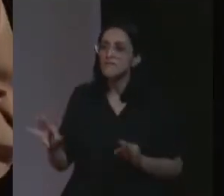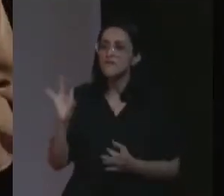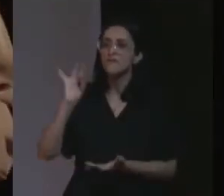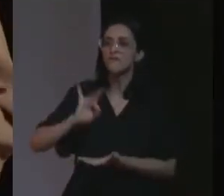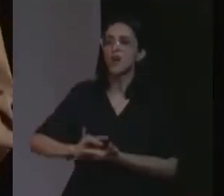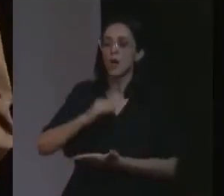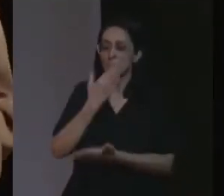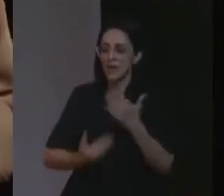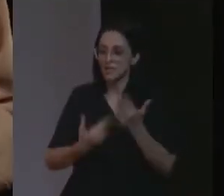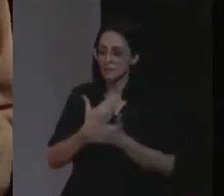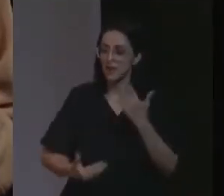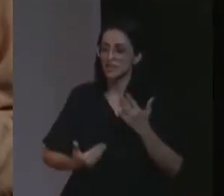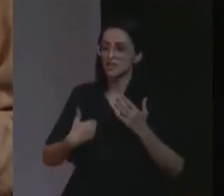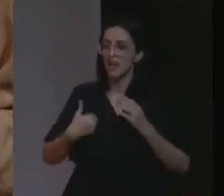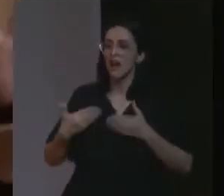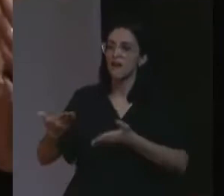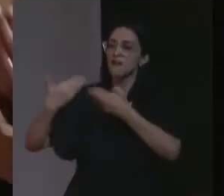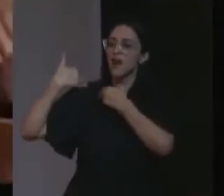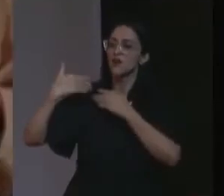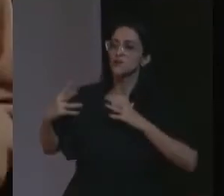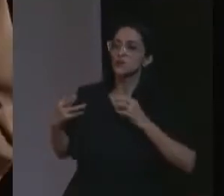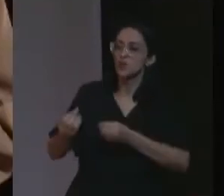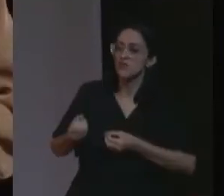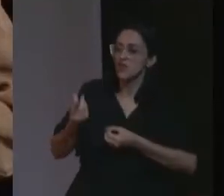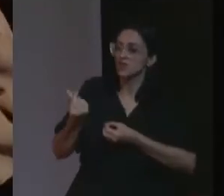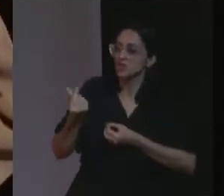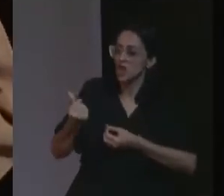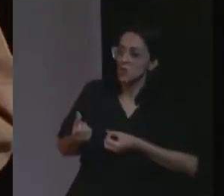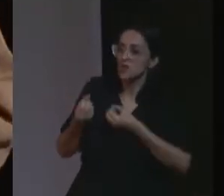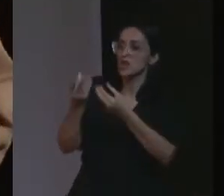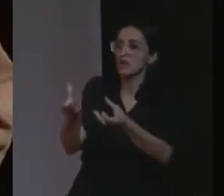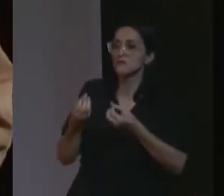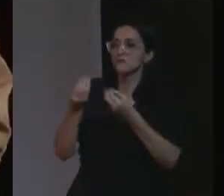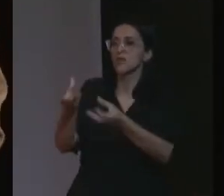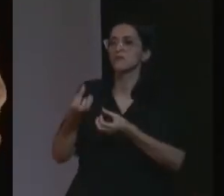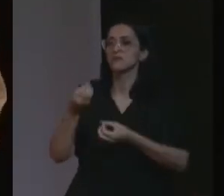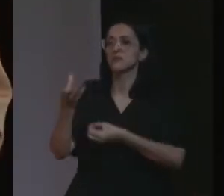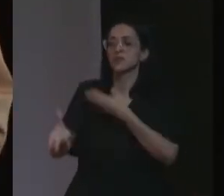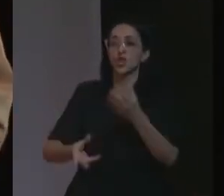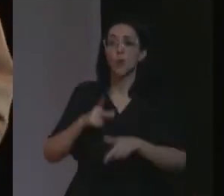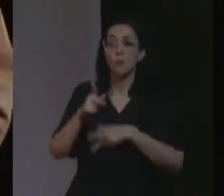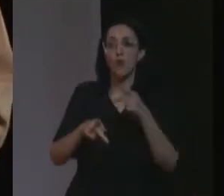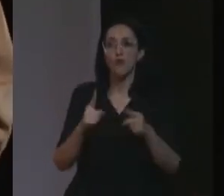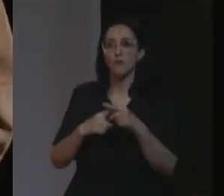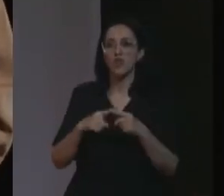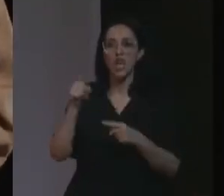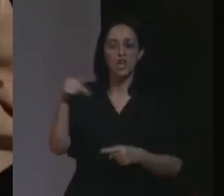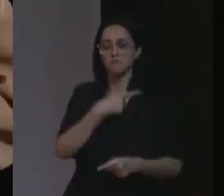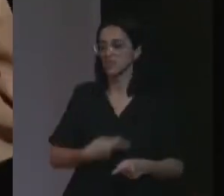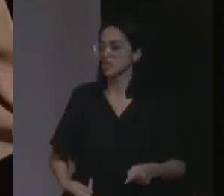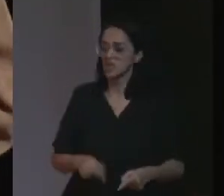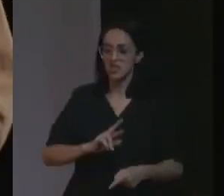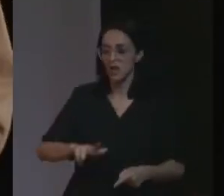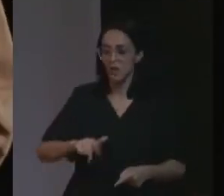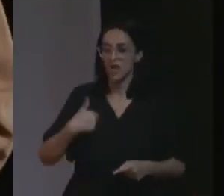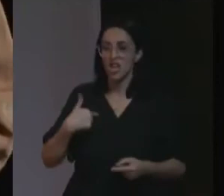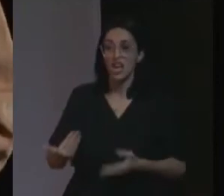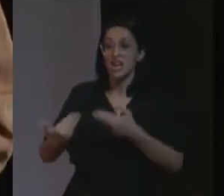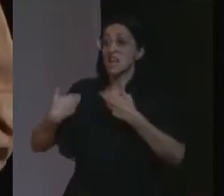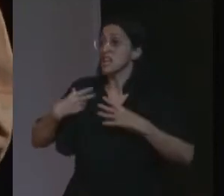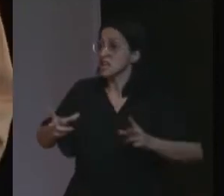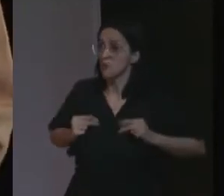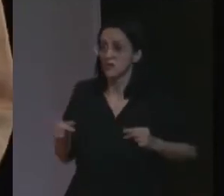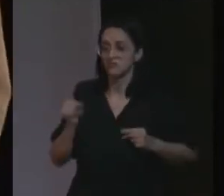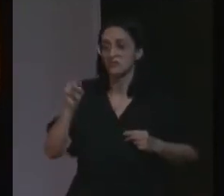colocado aqui, os cargos e devolver aquilo que ele roubou nosso para o povo. porque ele não é o presidente, ele não merecia estar